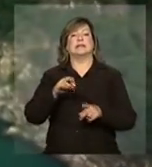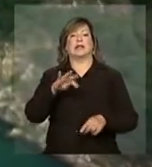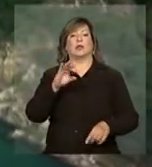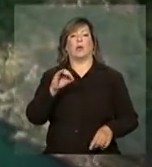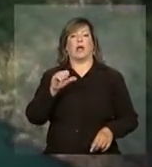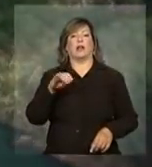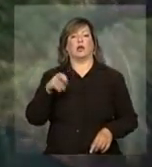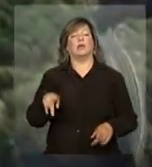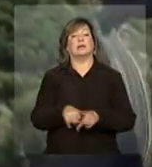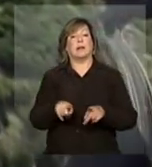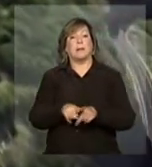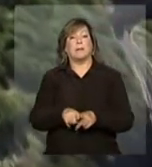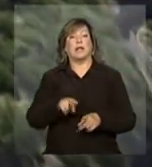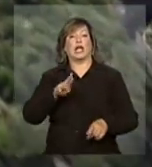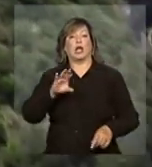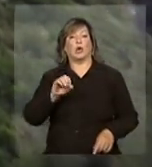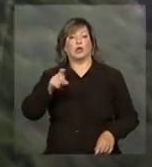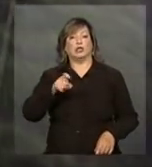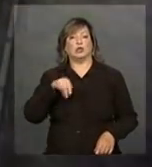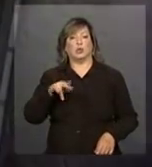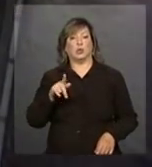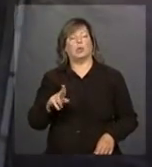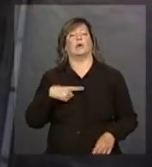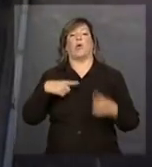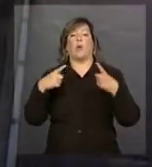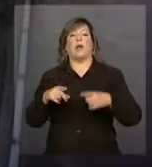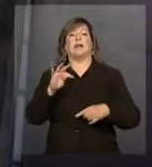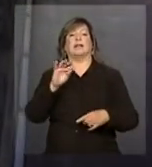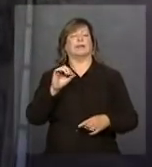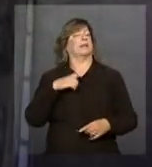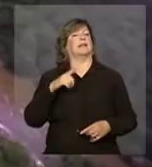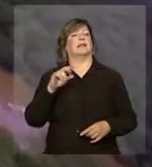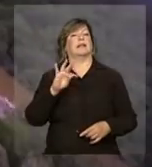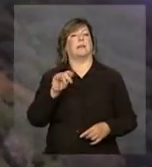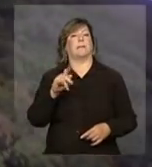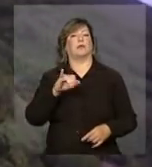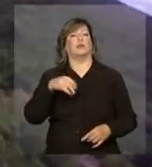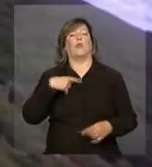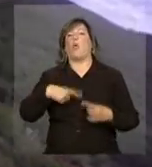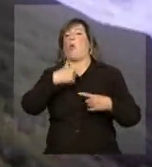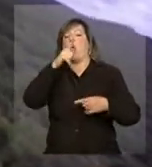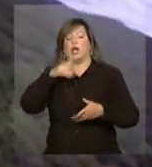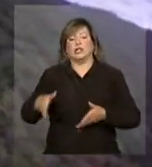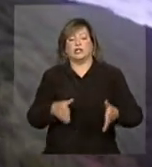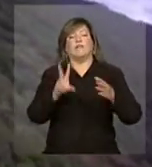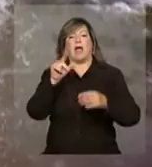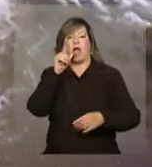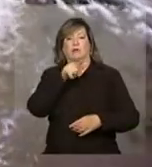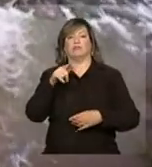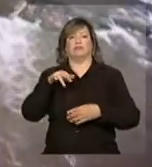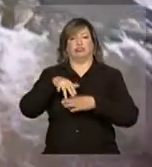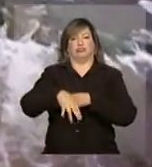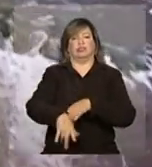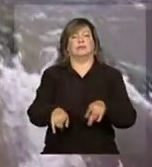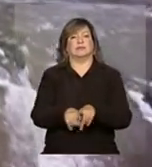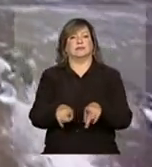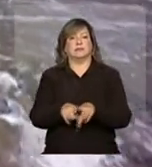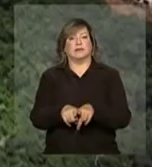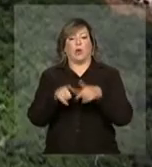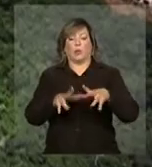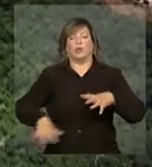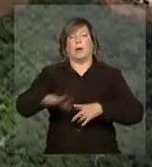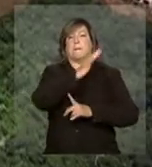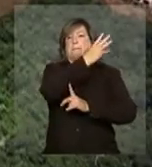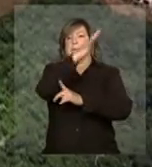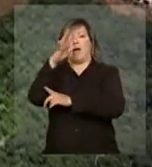Monte, no Rio Xingu. O Tapajós e outros rios da bacia também vão ganhar hidrelétricas. Na região, coberta pela floresta